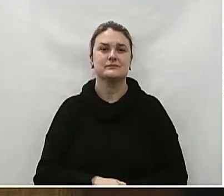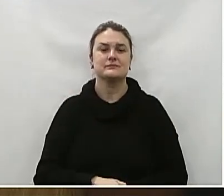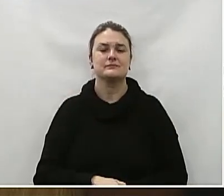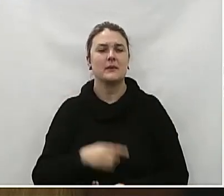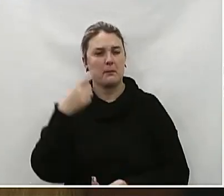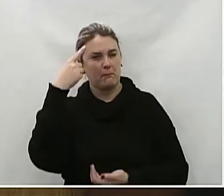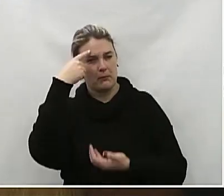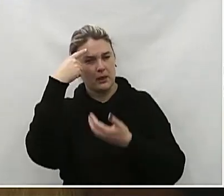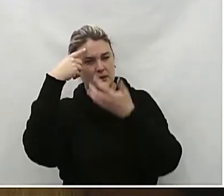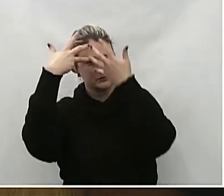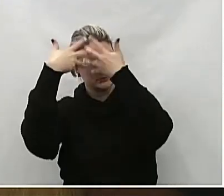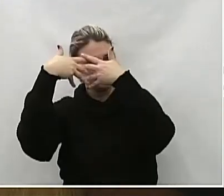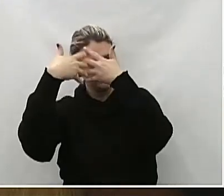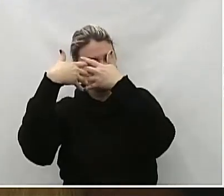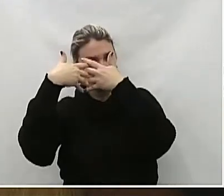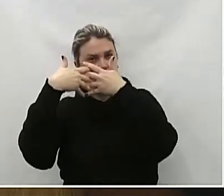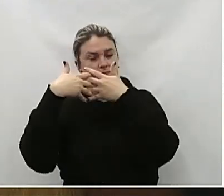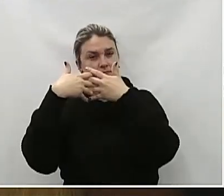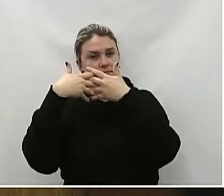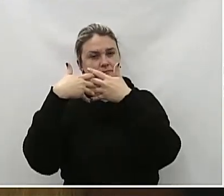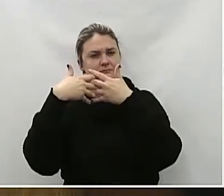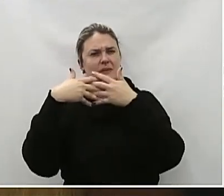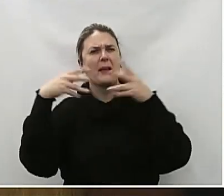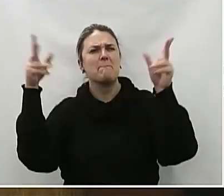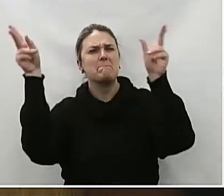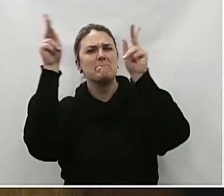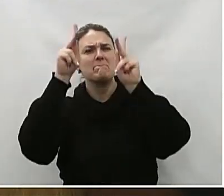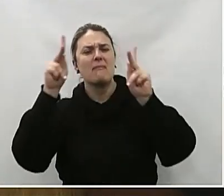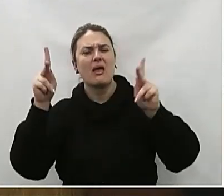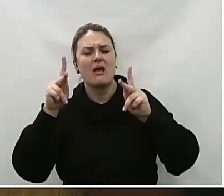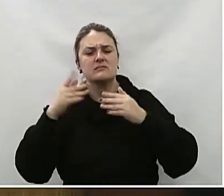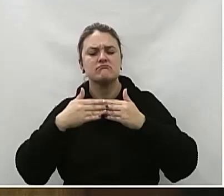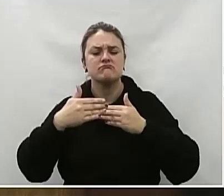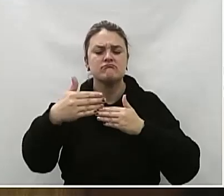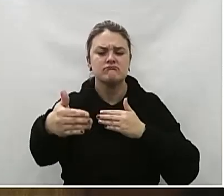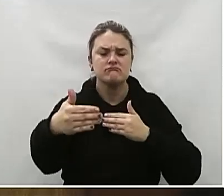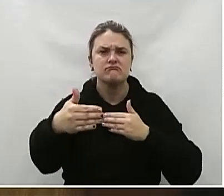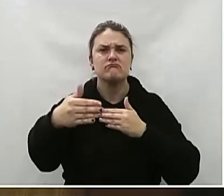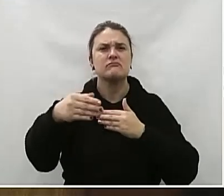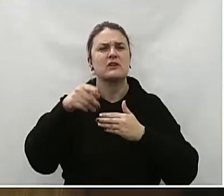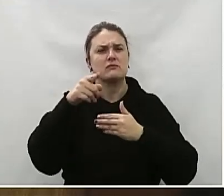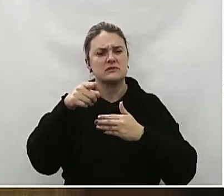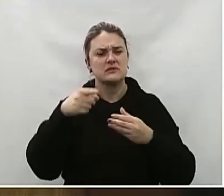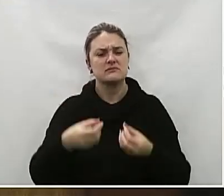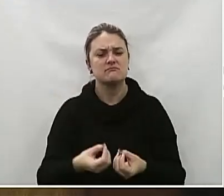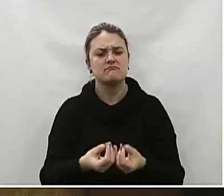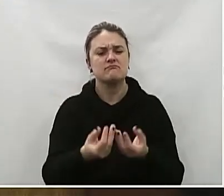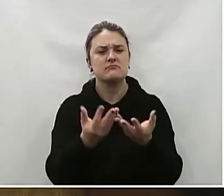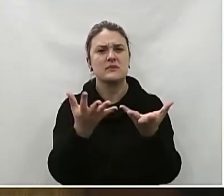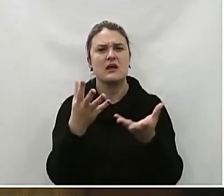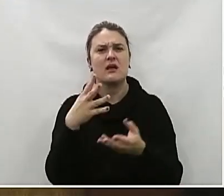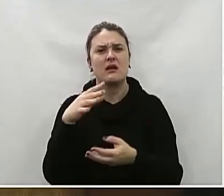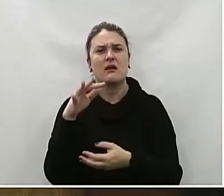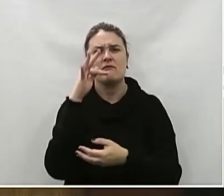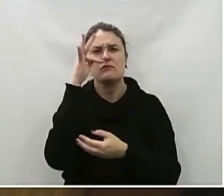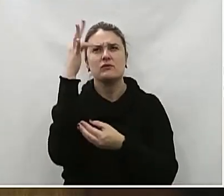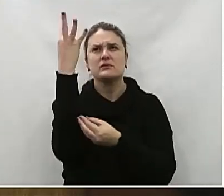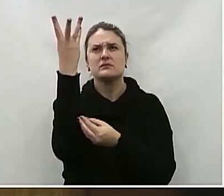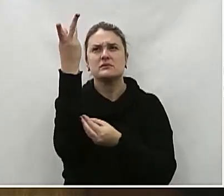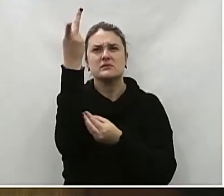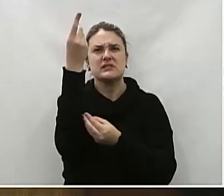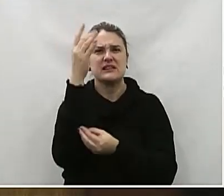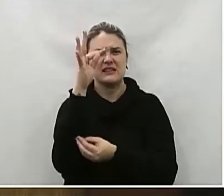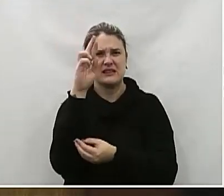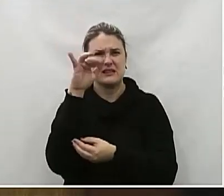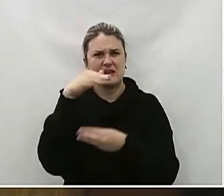Para repetir Estabeleceu a paz em tuas fronteiras E tu nutre com a flor do trigo Ele envia a sua